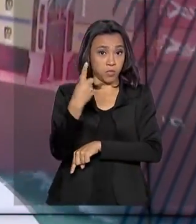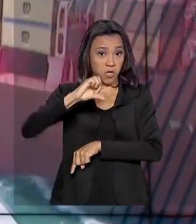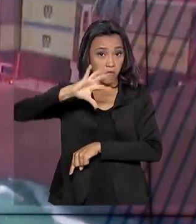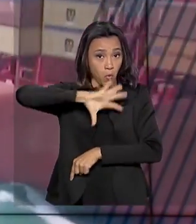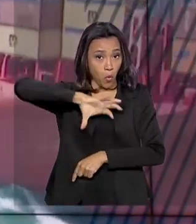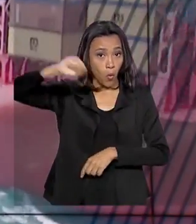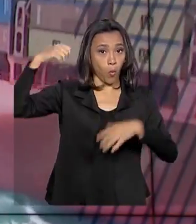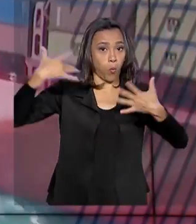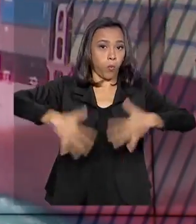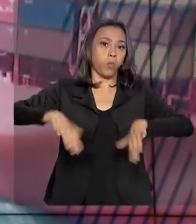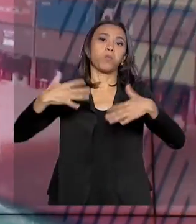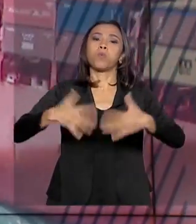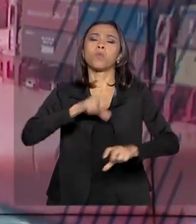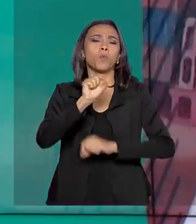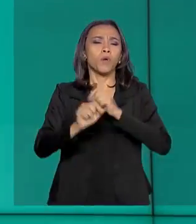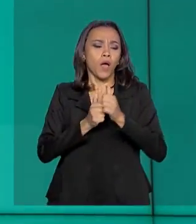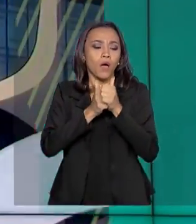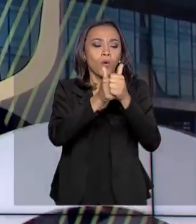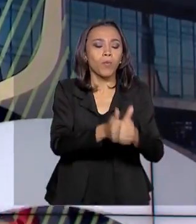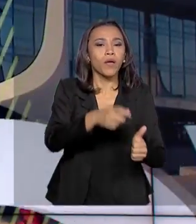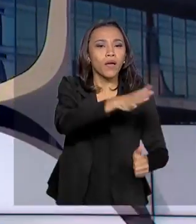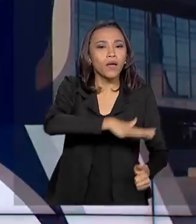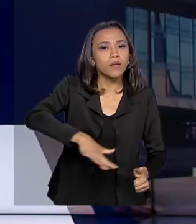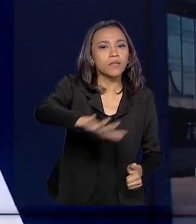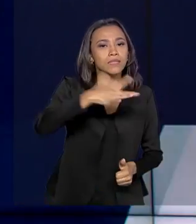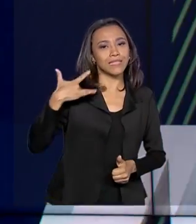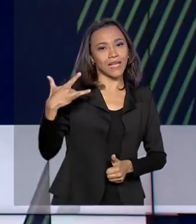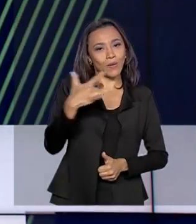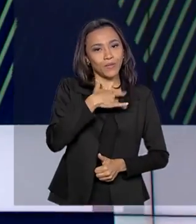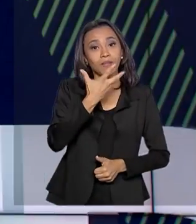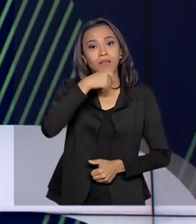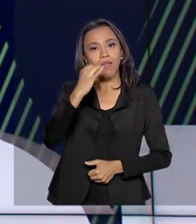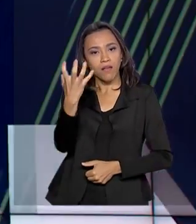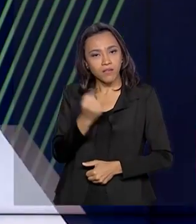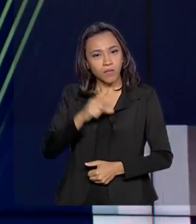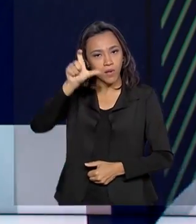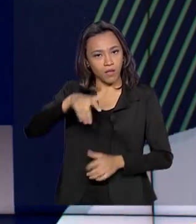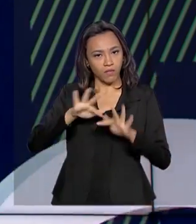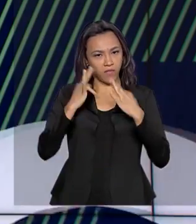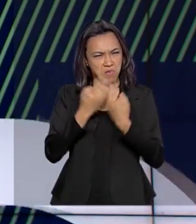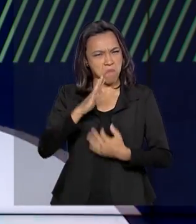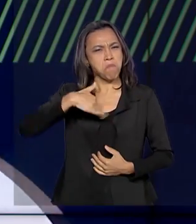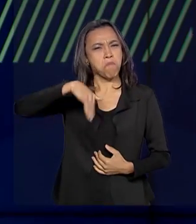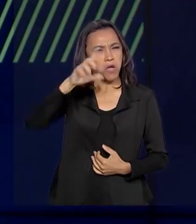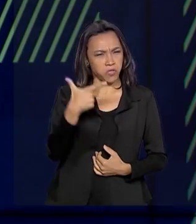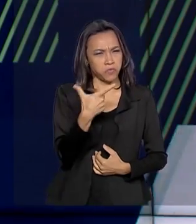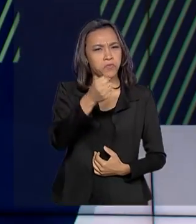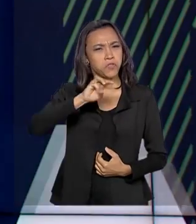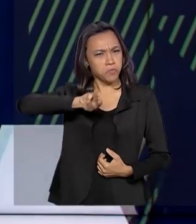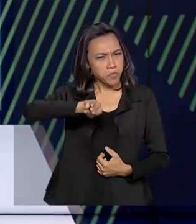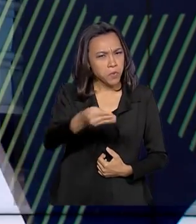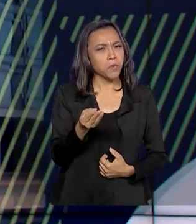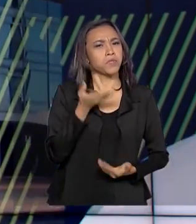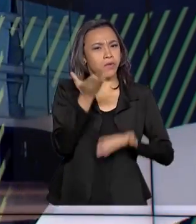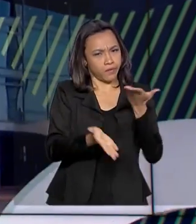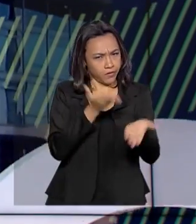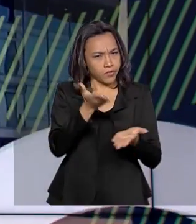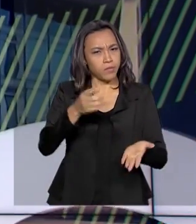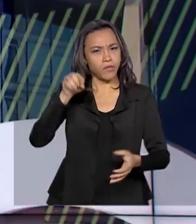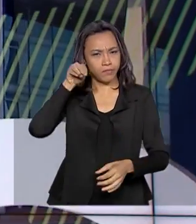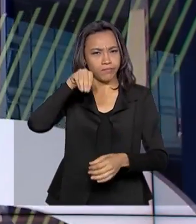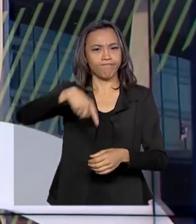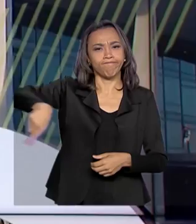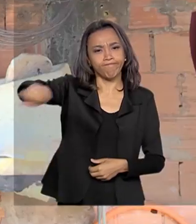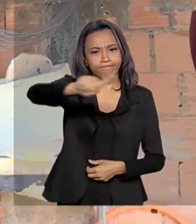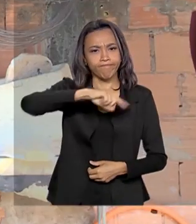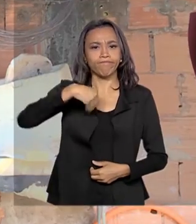recorde no acompanhamento de saúde dos beneficiários do Bolsa Família. Foram mais de 20 milhões de atendimentos na rede pública.